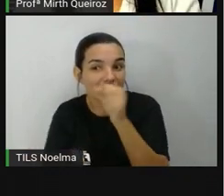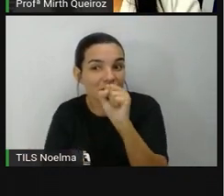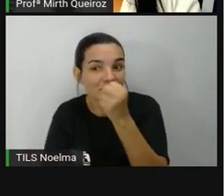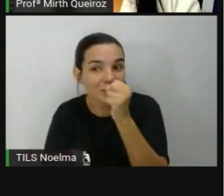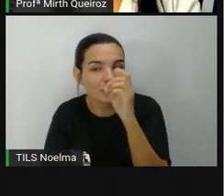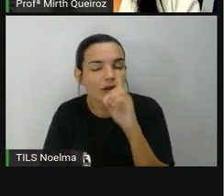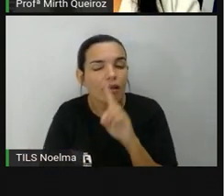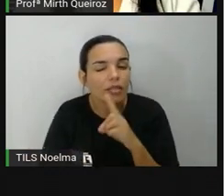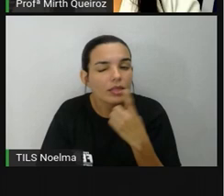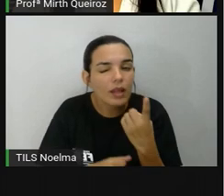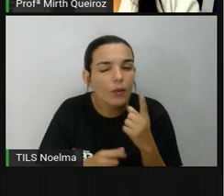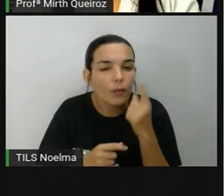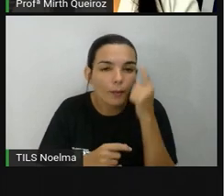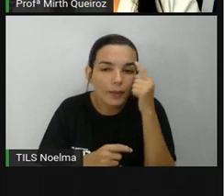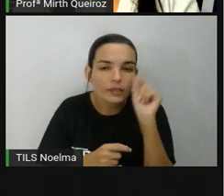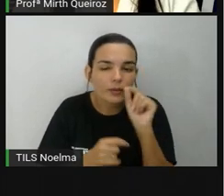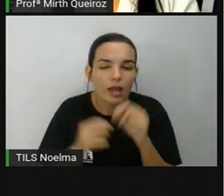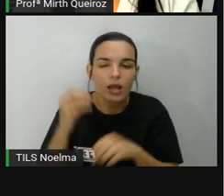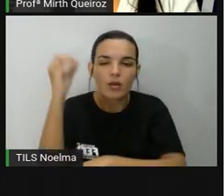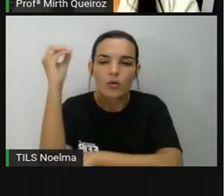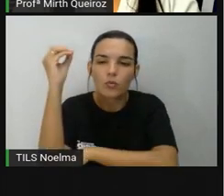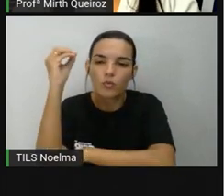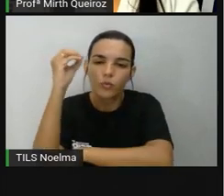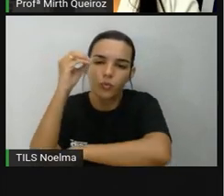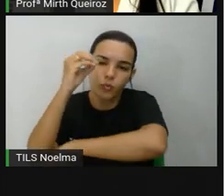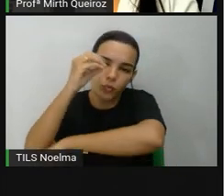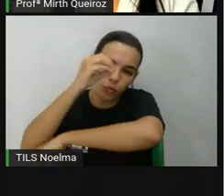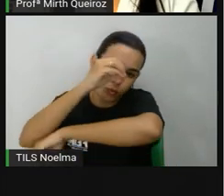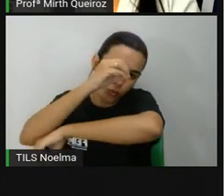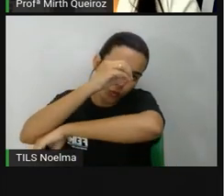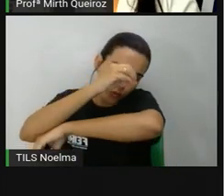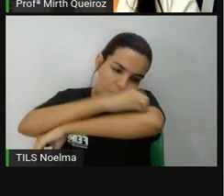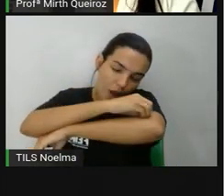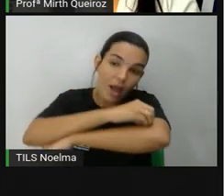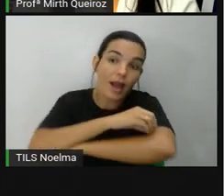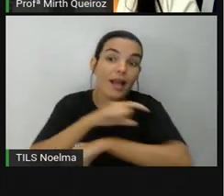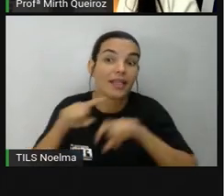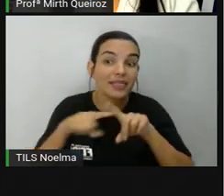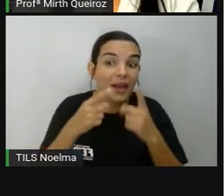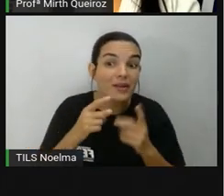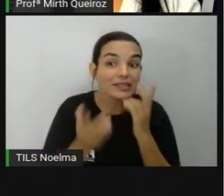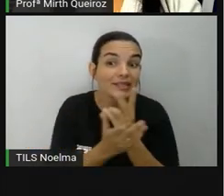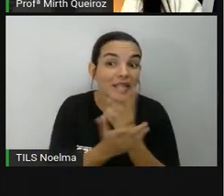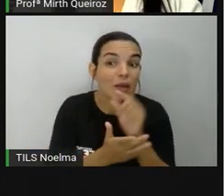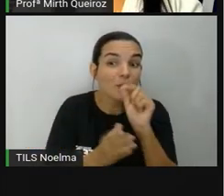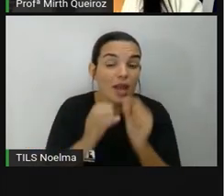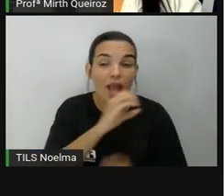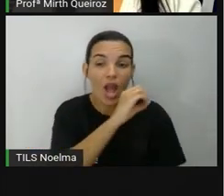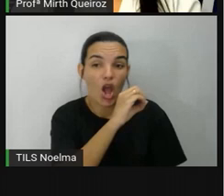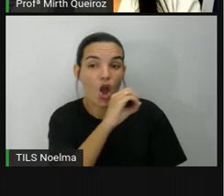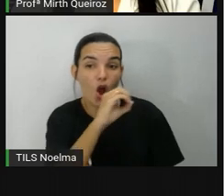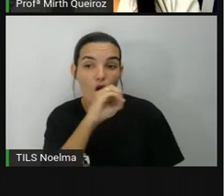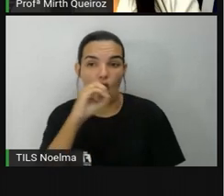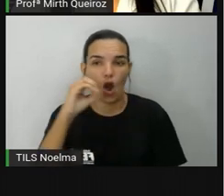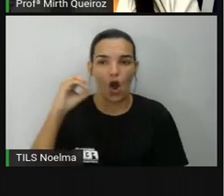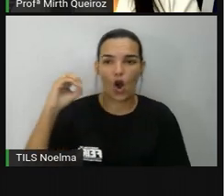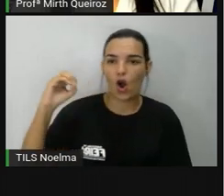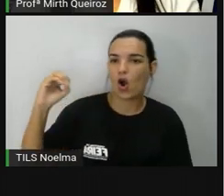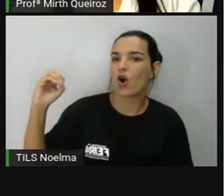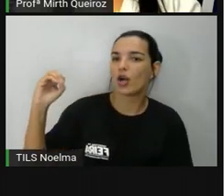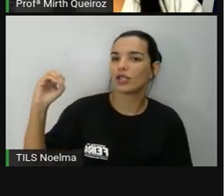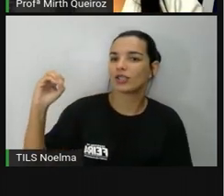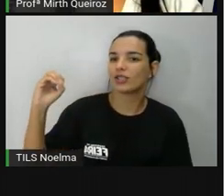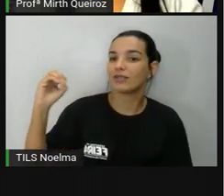o sol está se pondo. Então, esse sol aí, ele está se pondo. Se ele está se pondo, ele está na direção